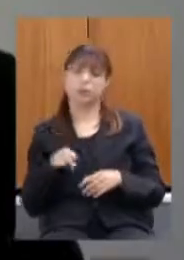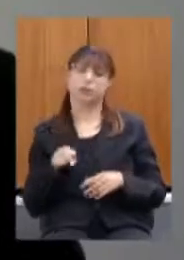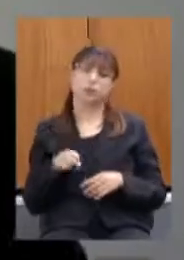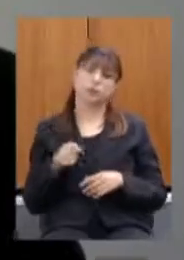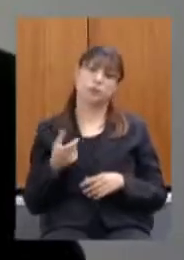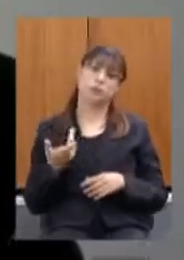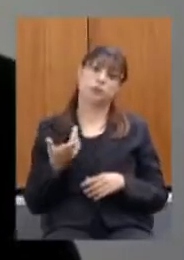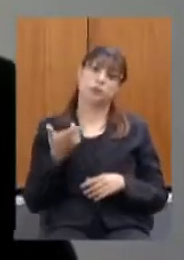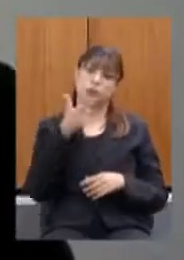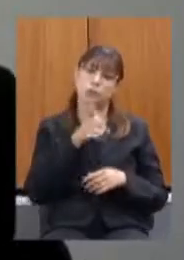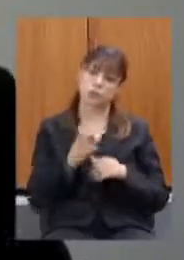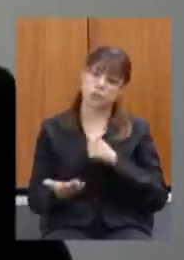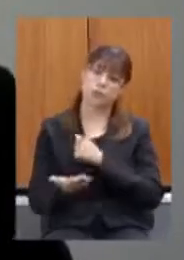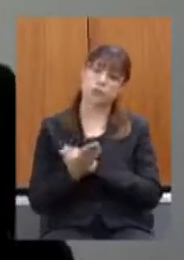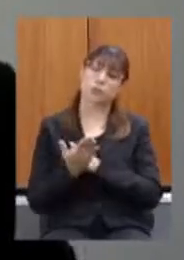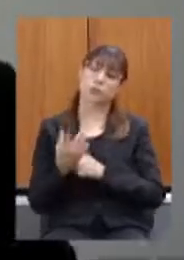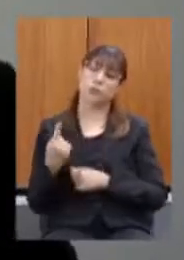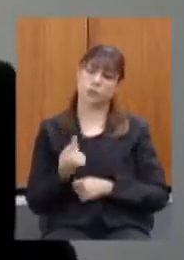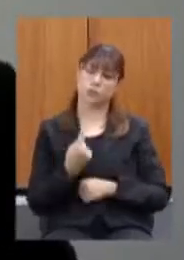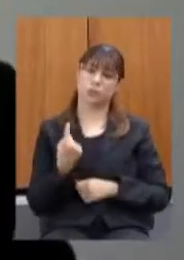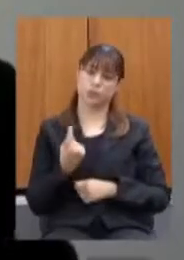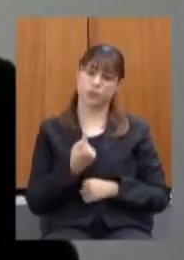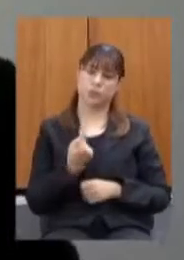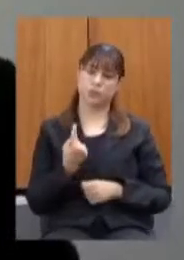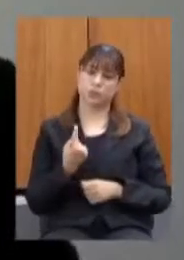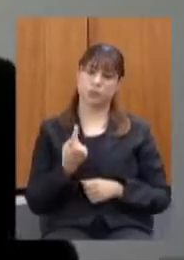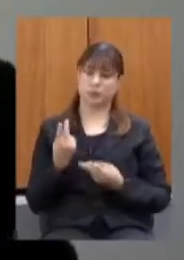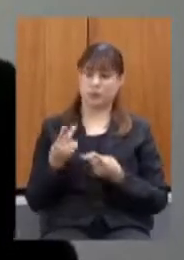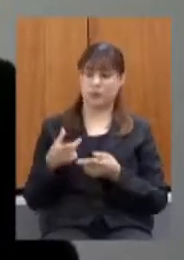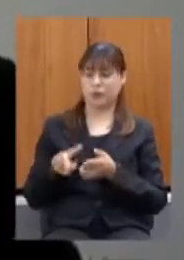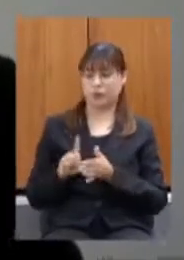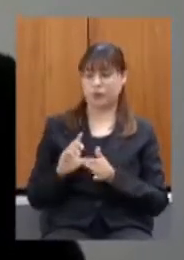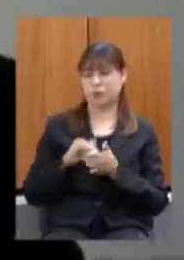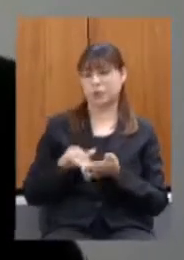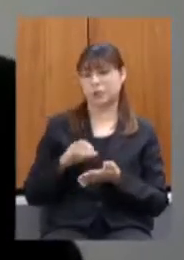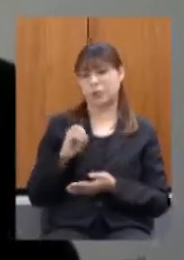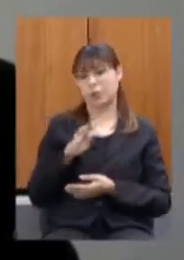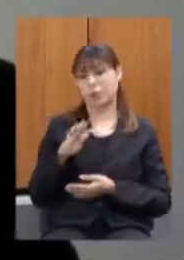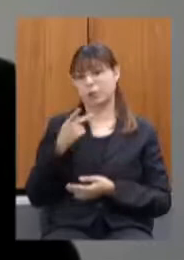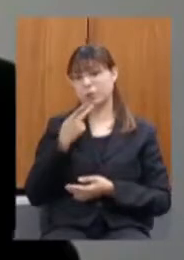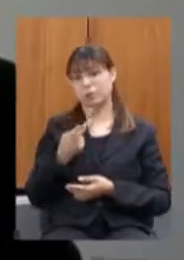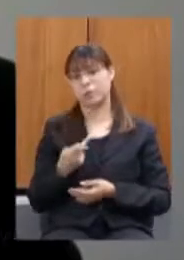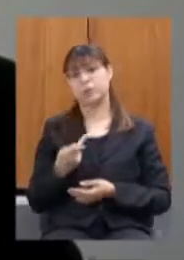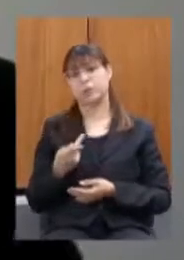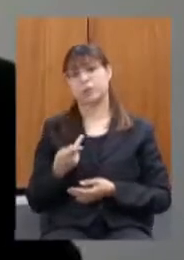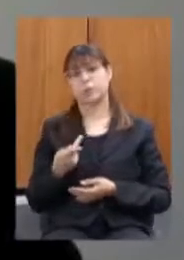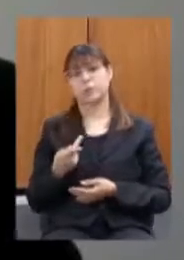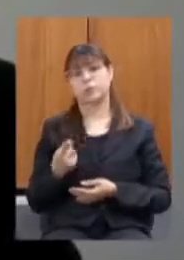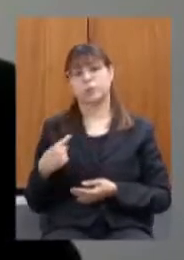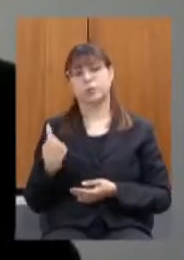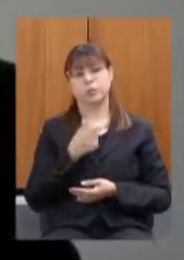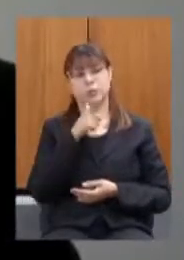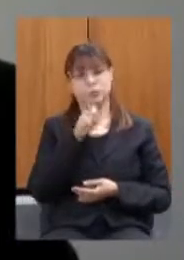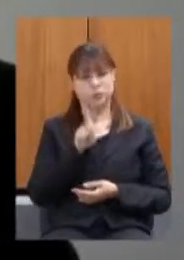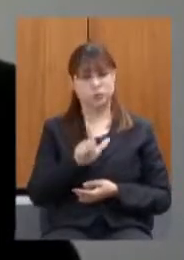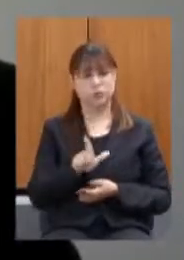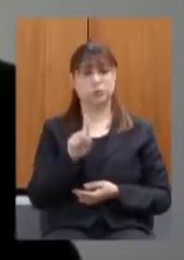contando com o apoio da gente como o secretário Otto colocou para que a gente faça essa questão das emendas